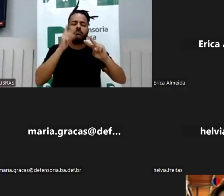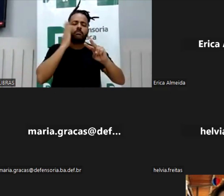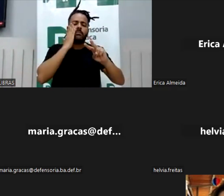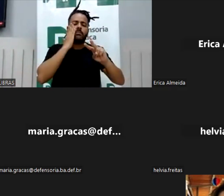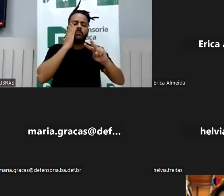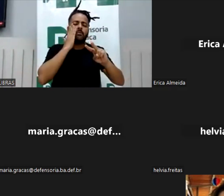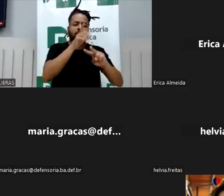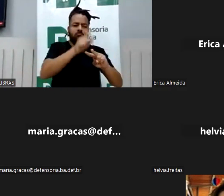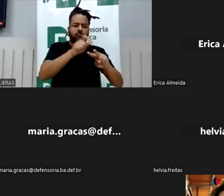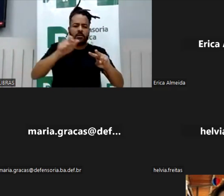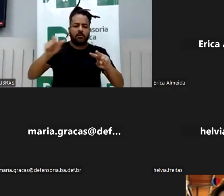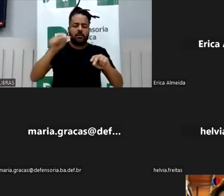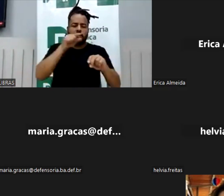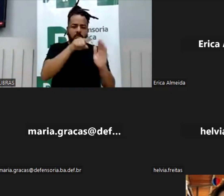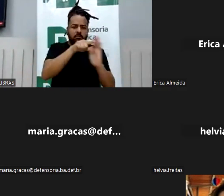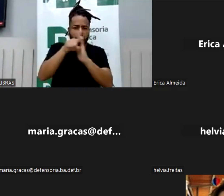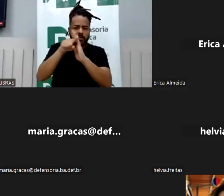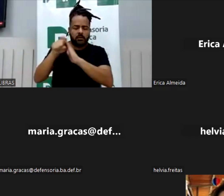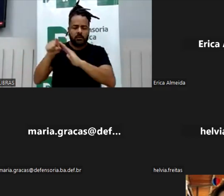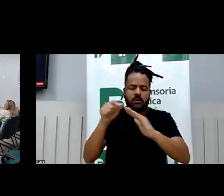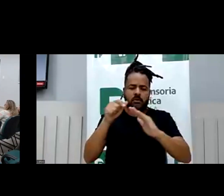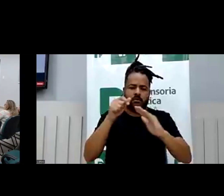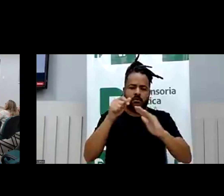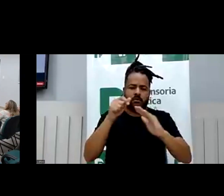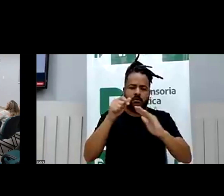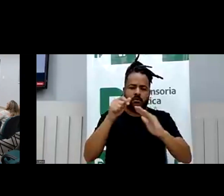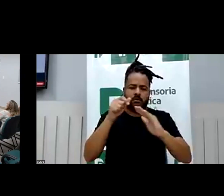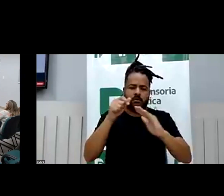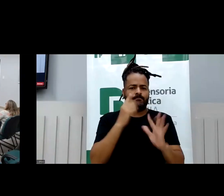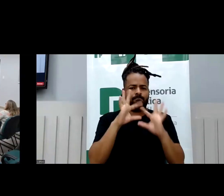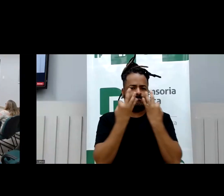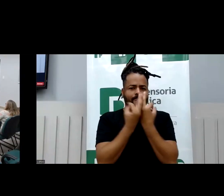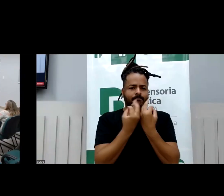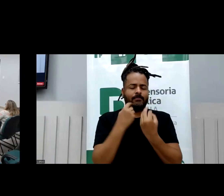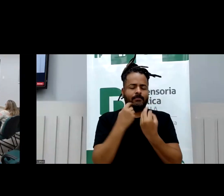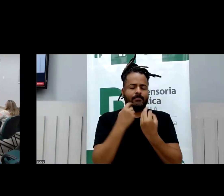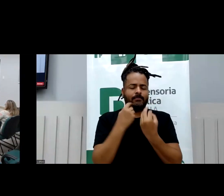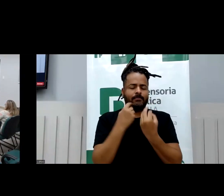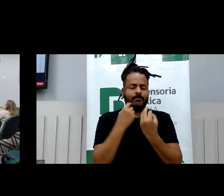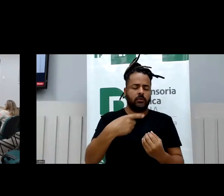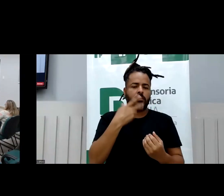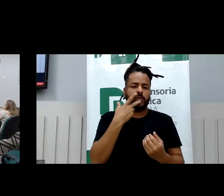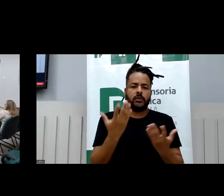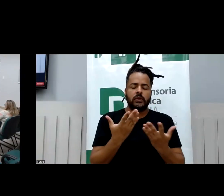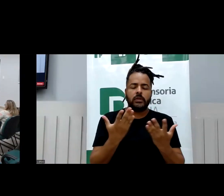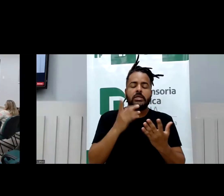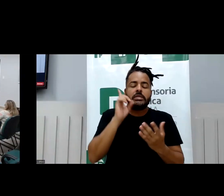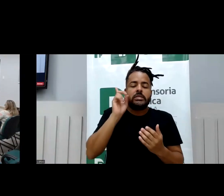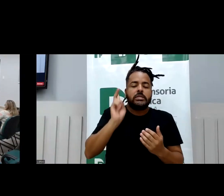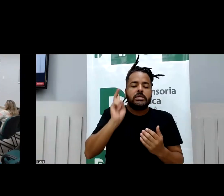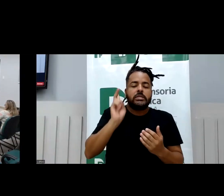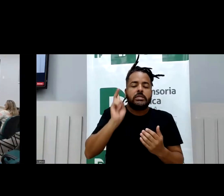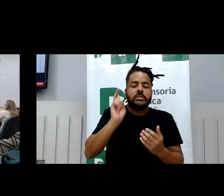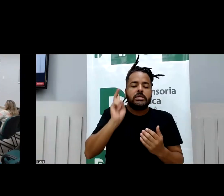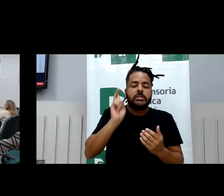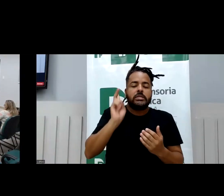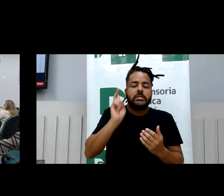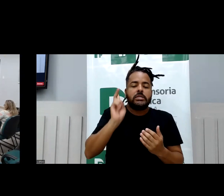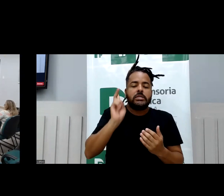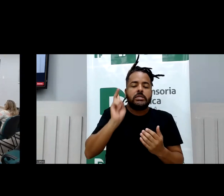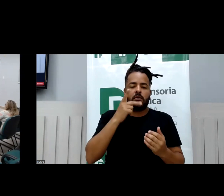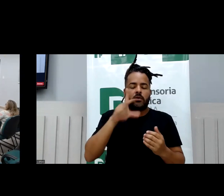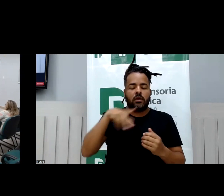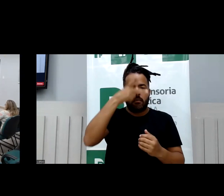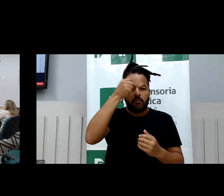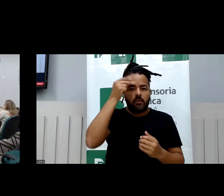Esse é um assunto que cada vez mais está reclamando para que a Defensoria Pública, tanto na área da infância e